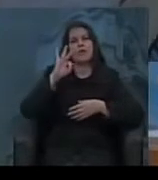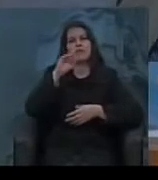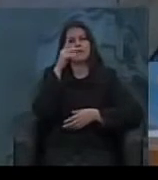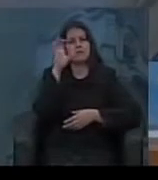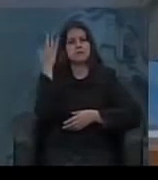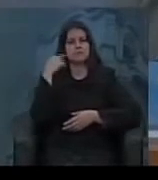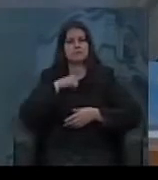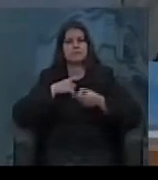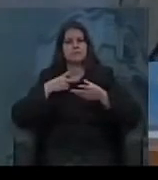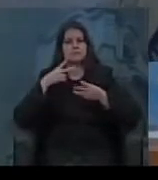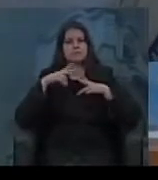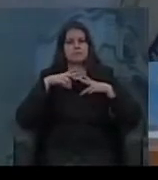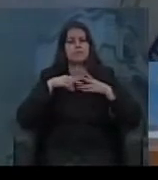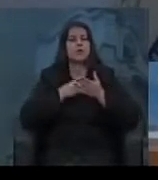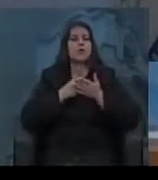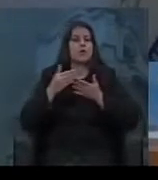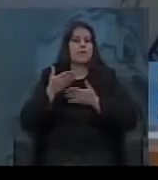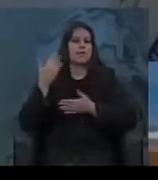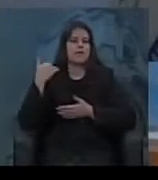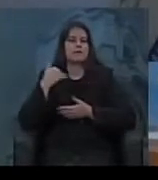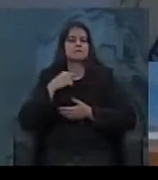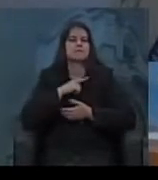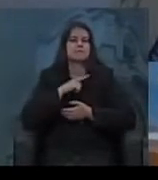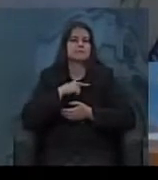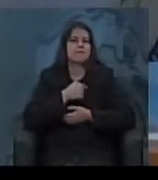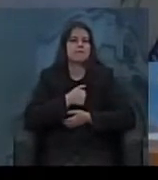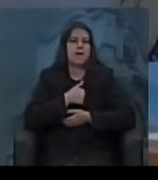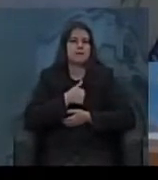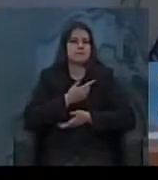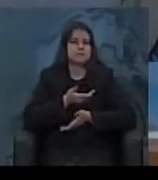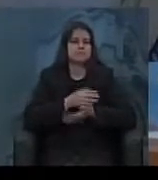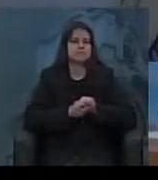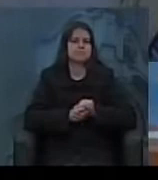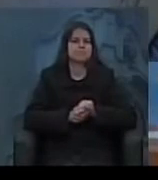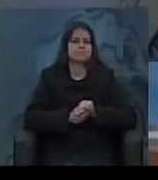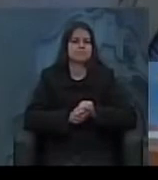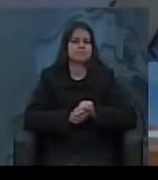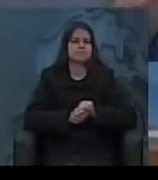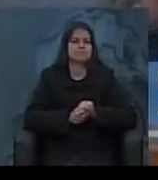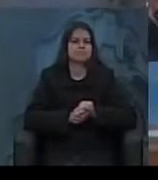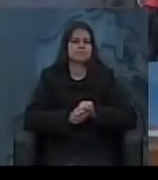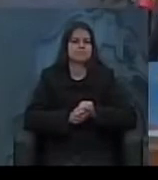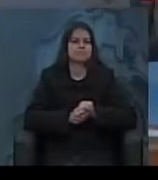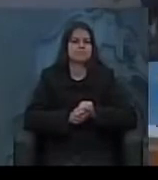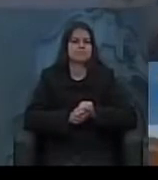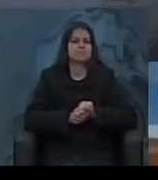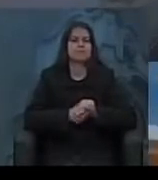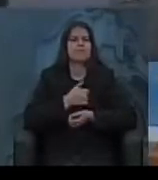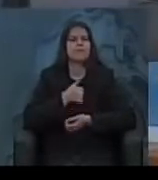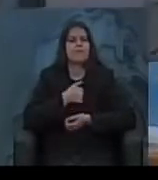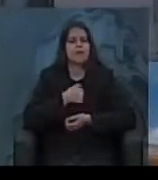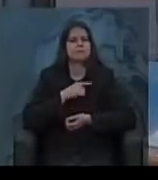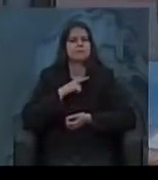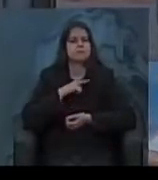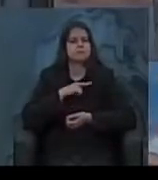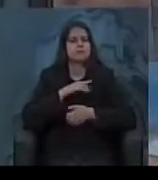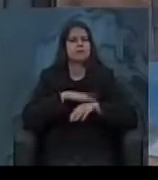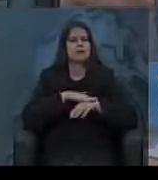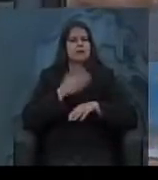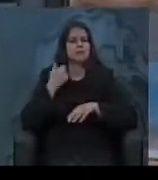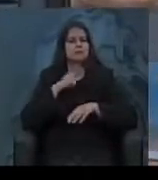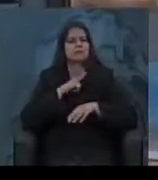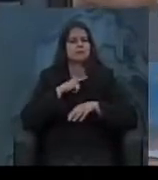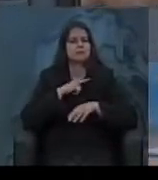Cardoso, começam lá no governo Vargas. São institucionalizadas pelo governo Vargas. Então, o Vargas vai acabar esse período vivendo